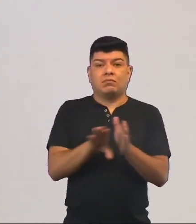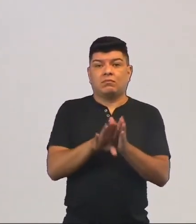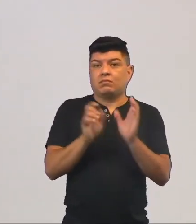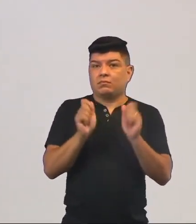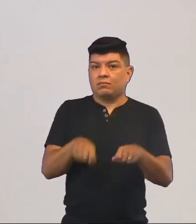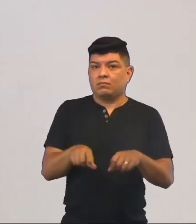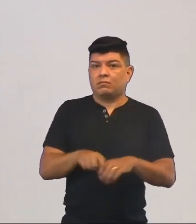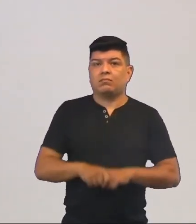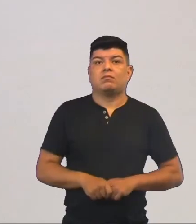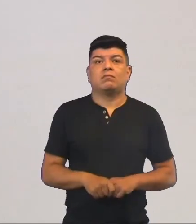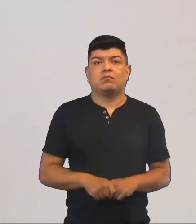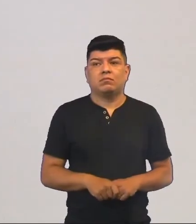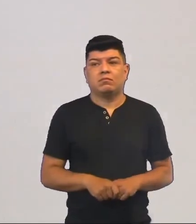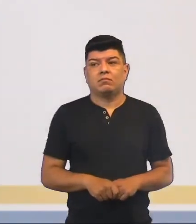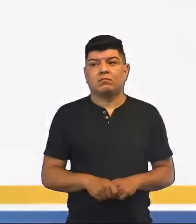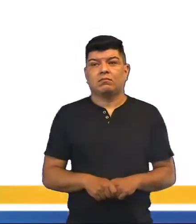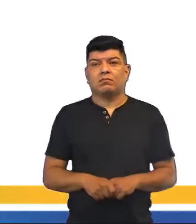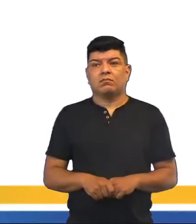né?